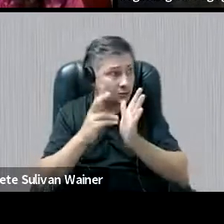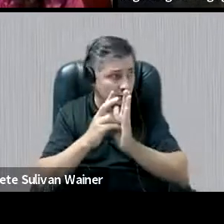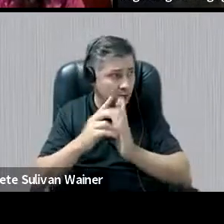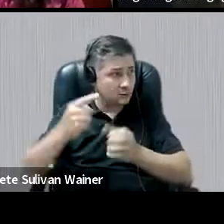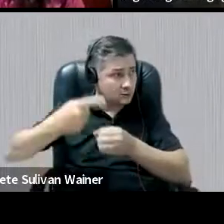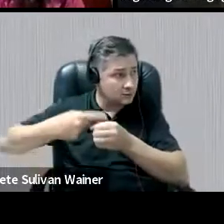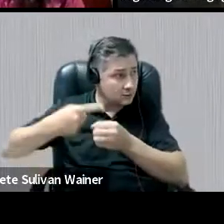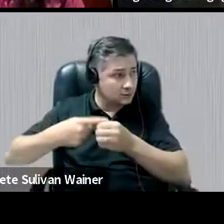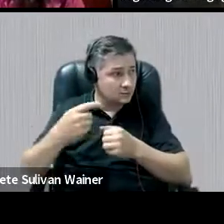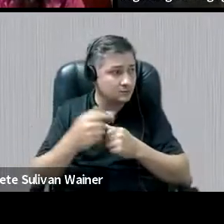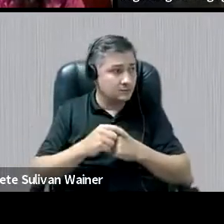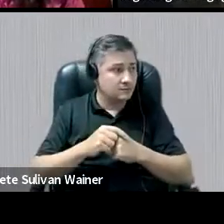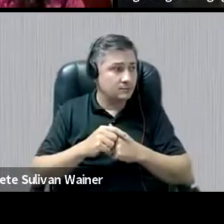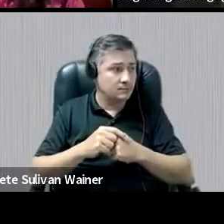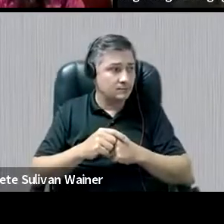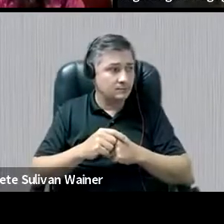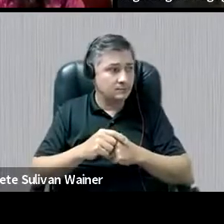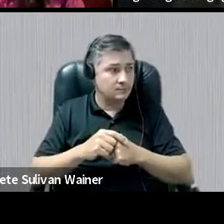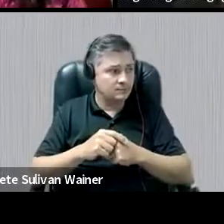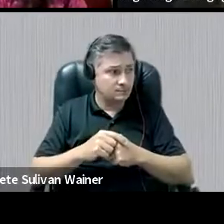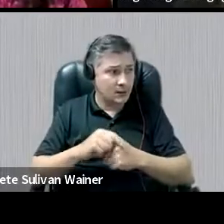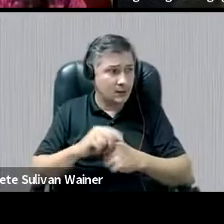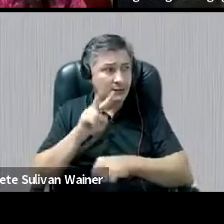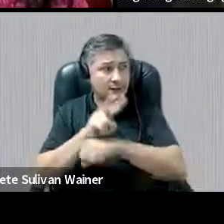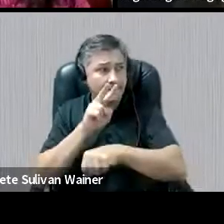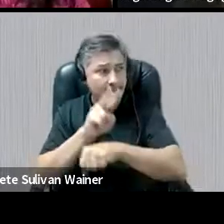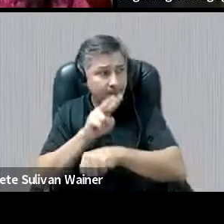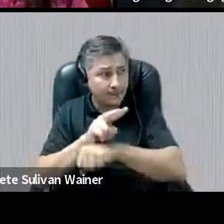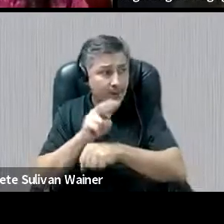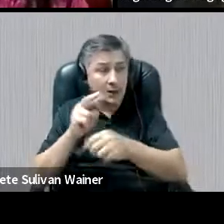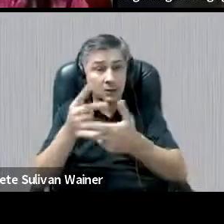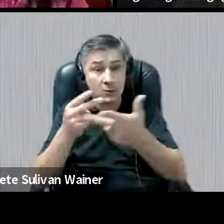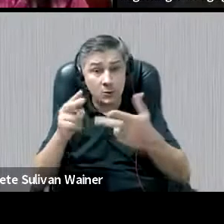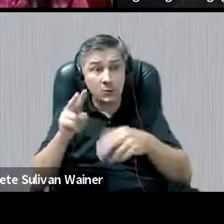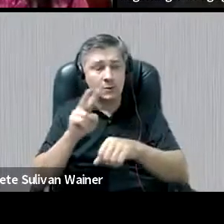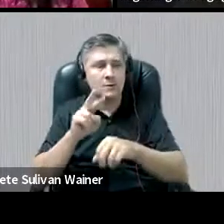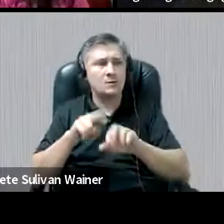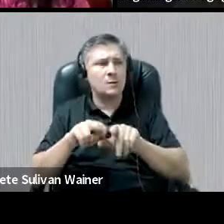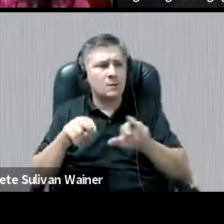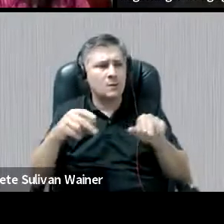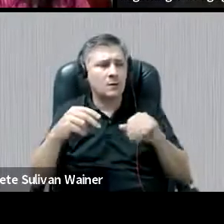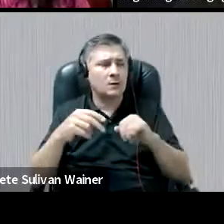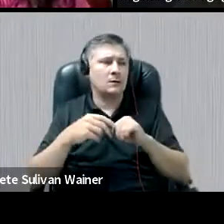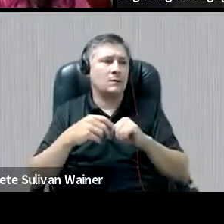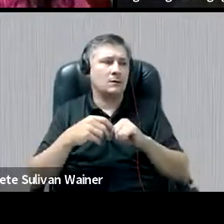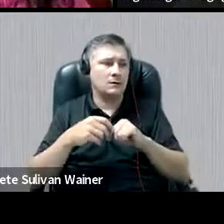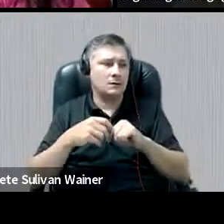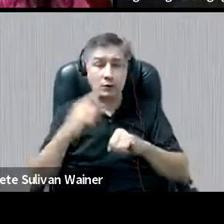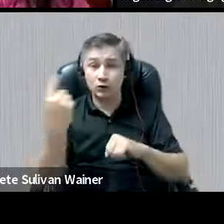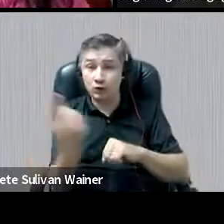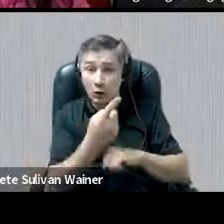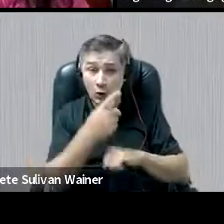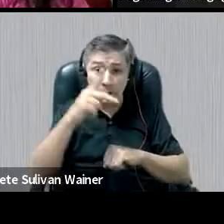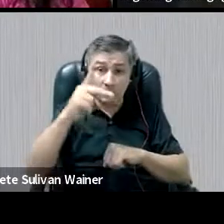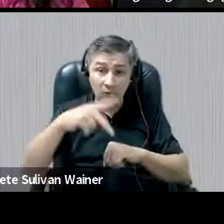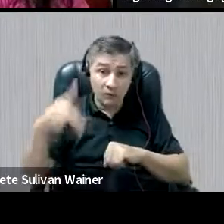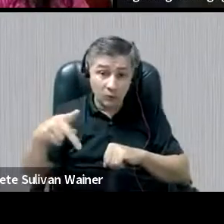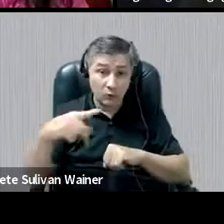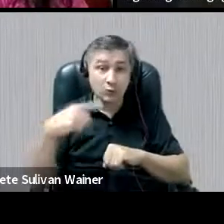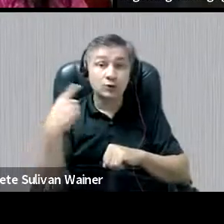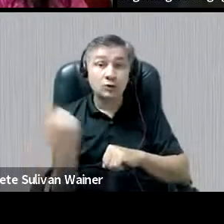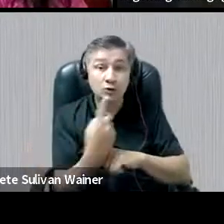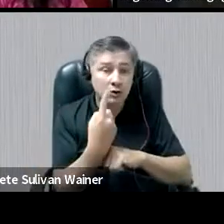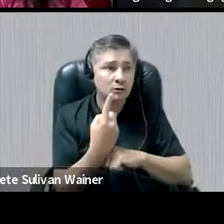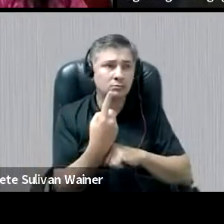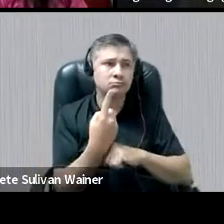Eu acho que, para mim, esse é um debate político muito importante, né? Nós, professores e professoras de diferentes, né?